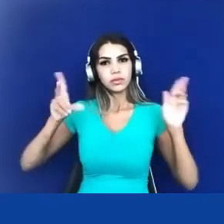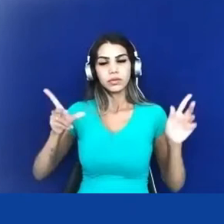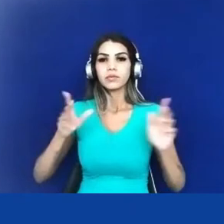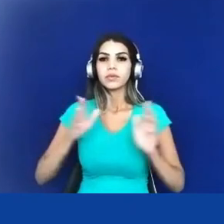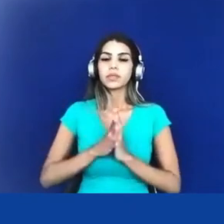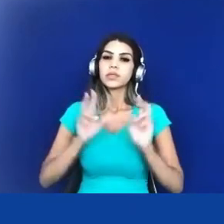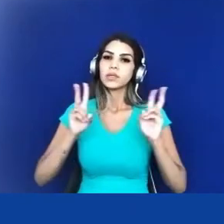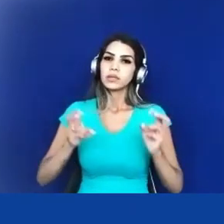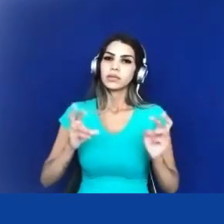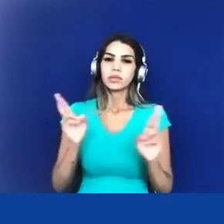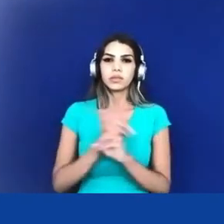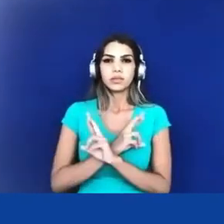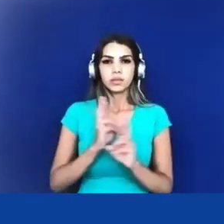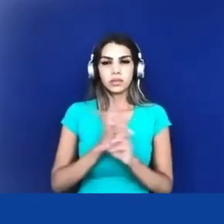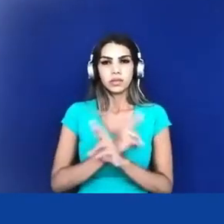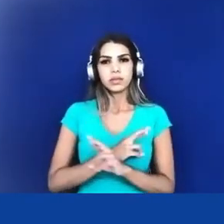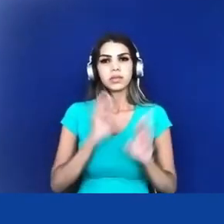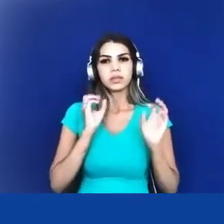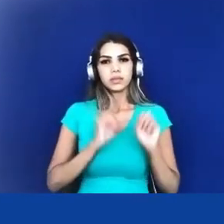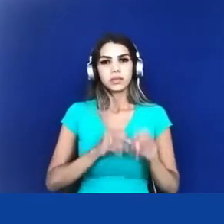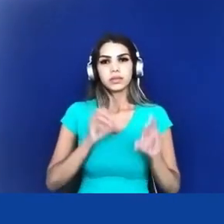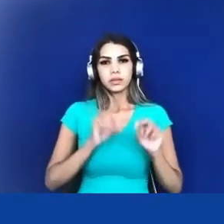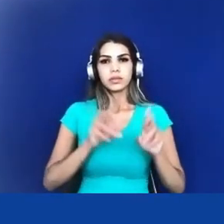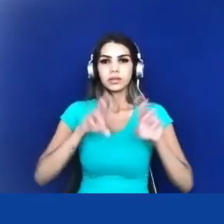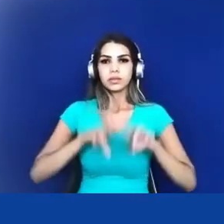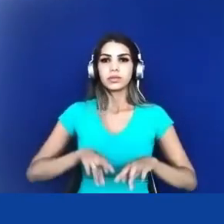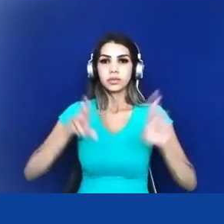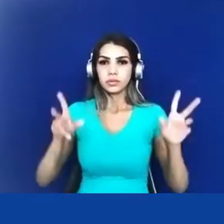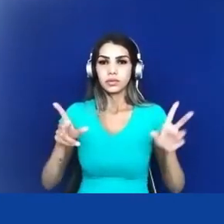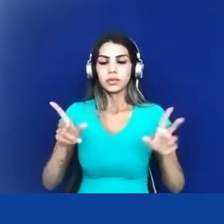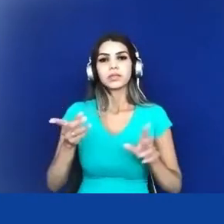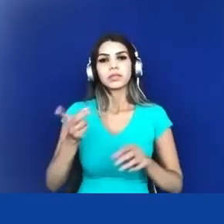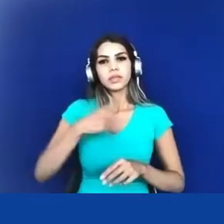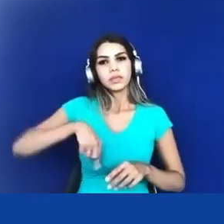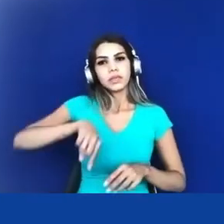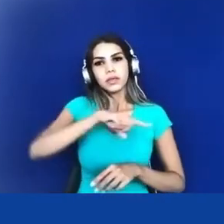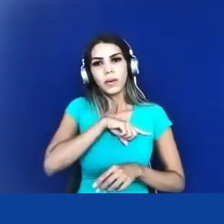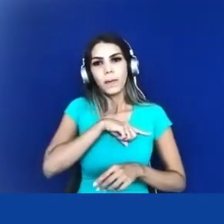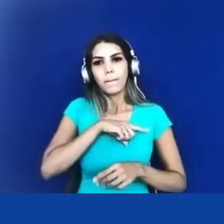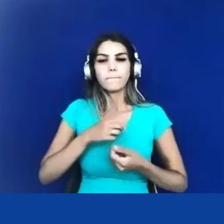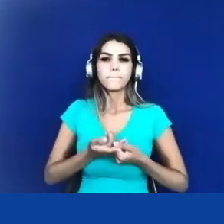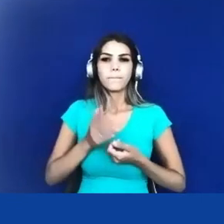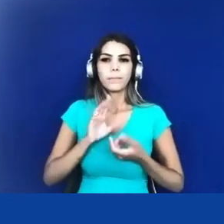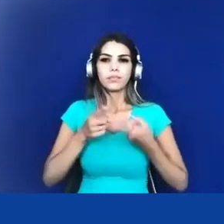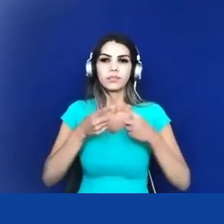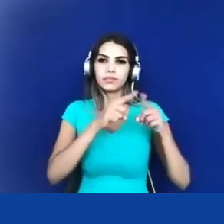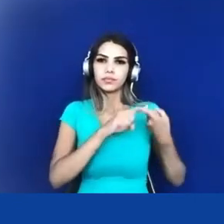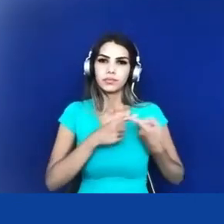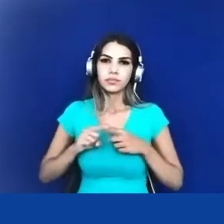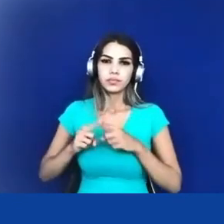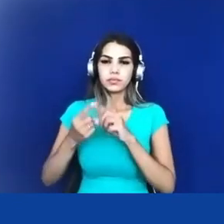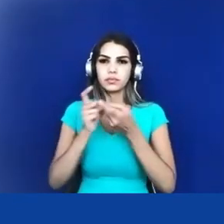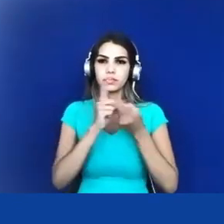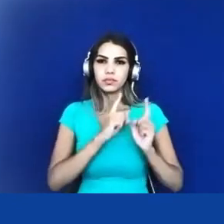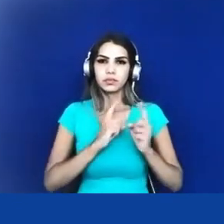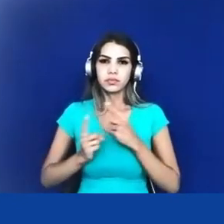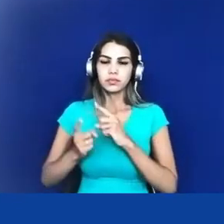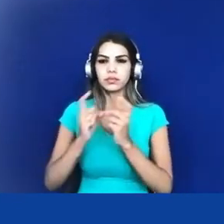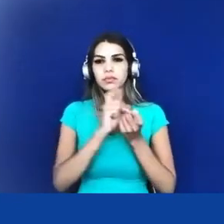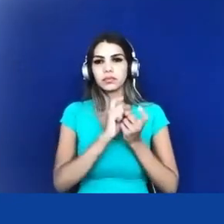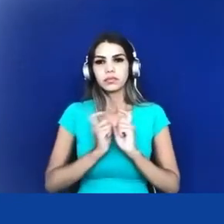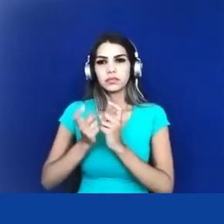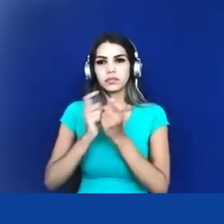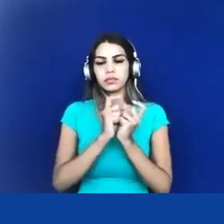educação diferenciada nós estávamos inclusive né dialogando na no Fórum Nacional de Educação